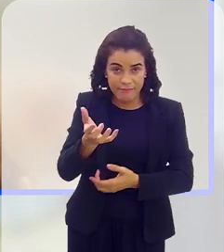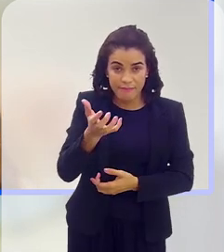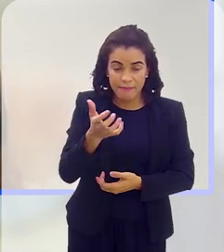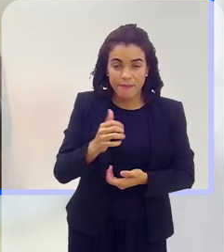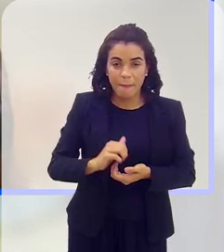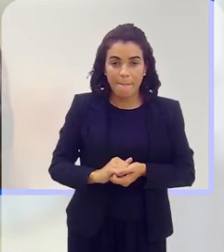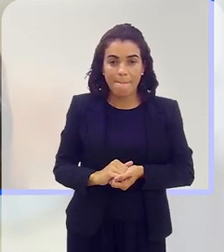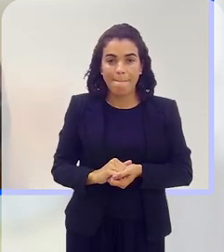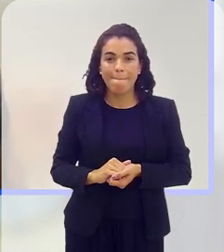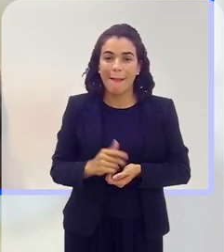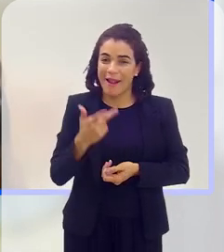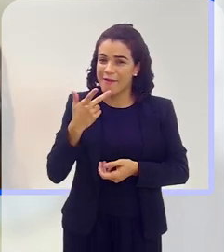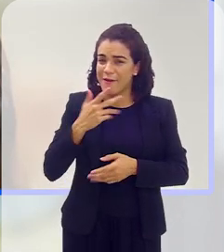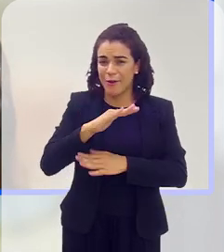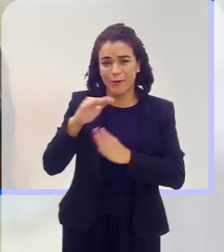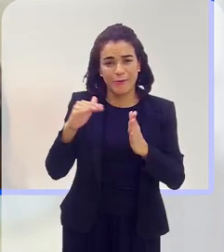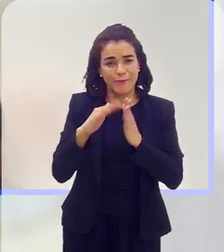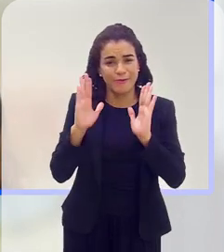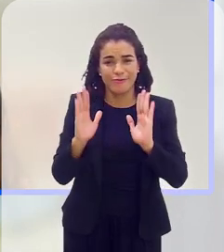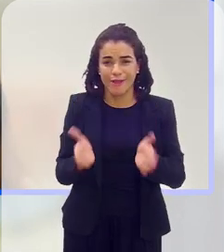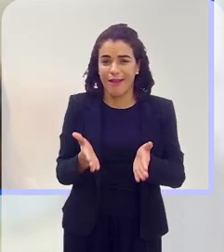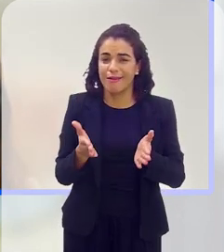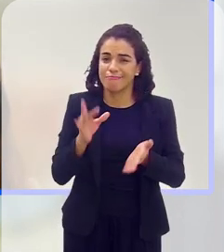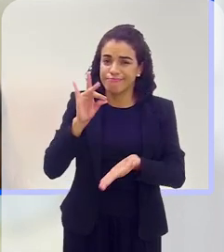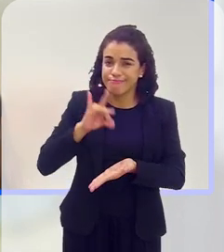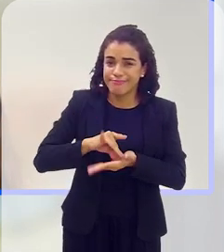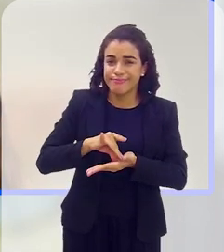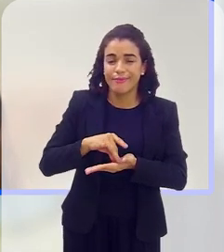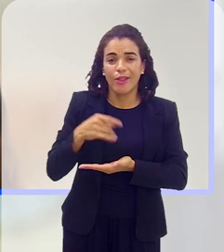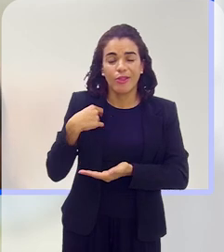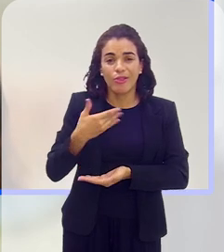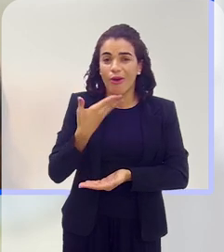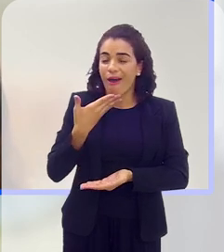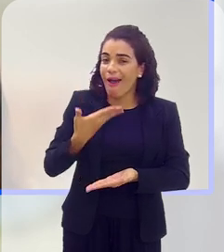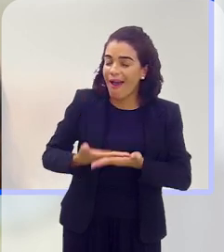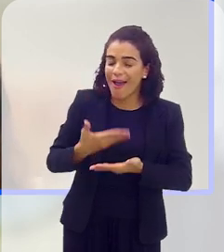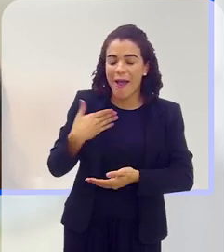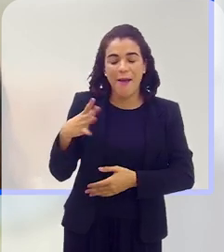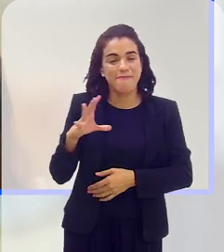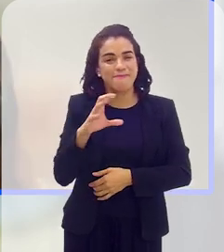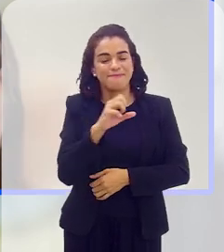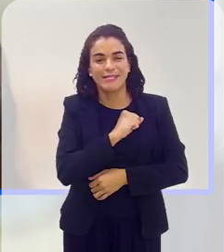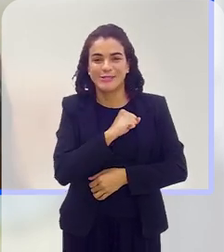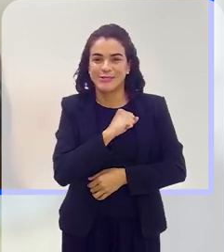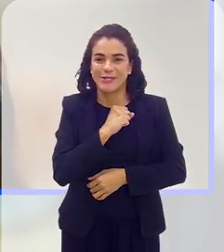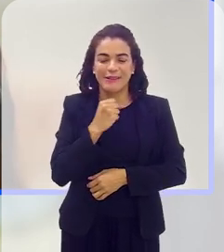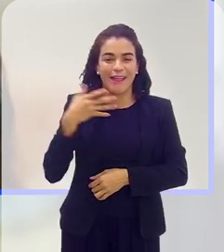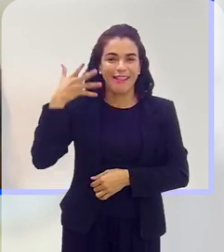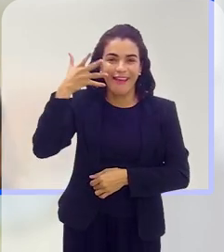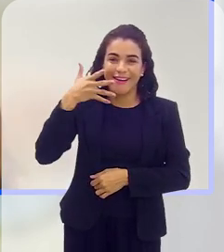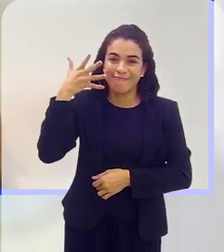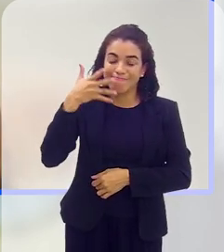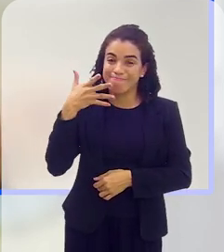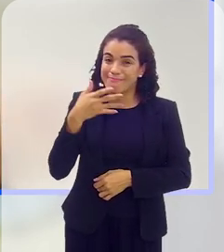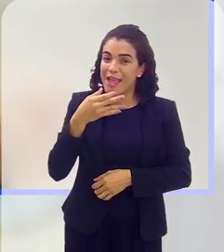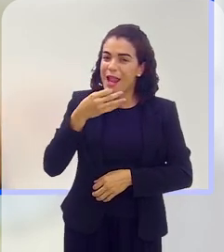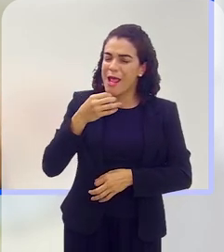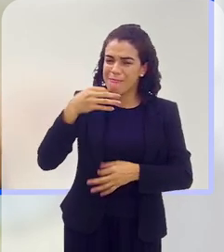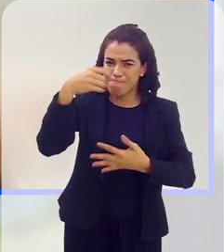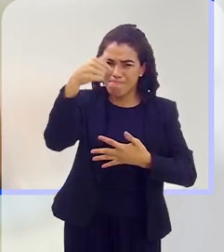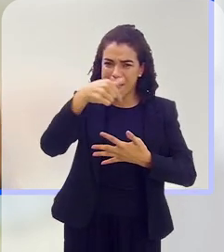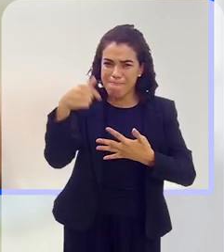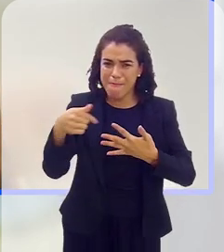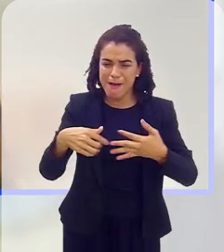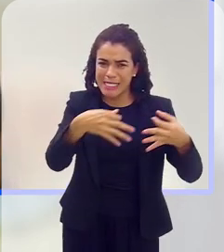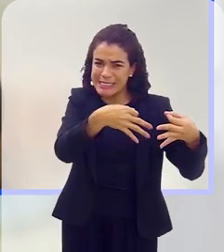Olha, ela falou tudo, de fato, eu estou assim, eu estou muito apaixonada até pela fala dela, ela é muito